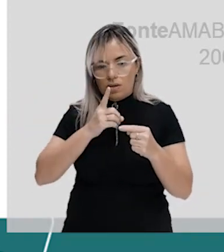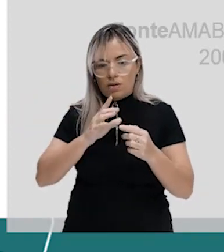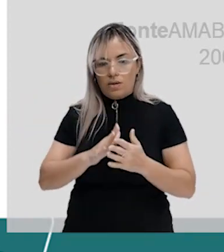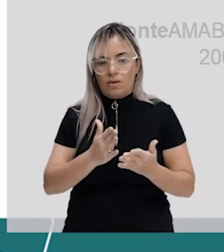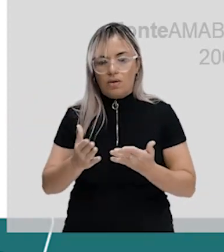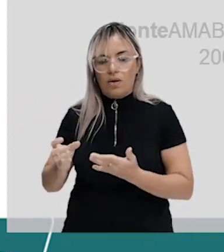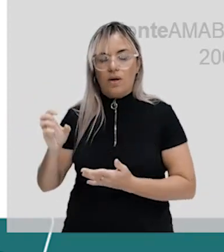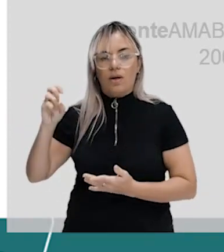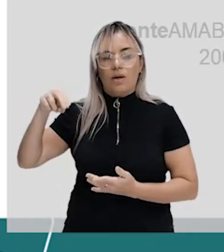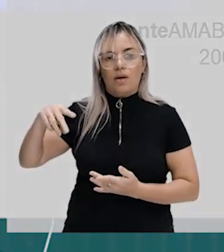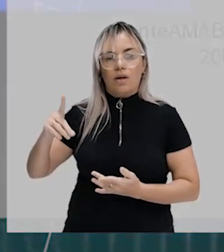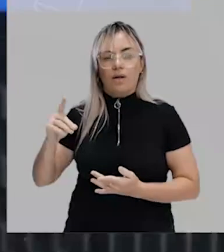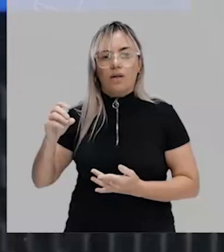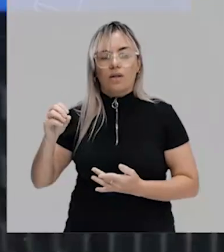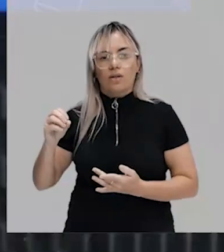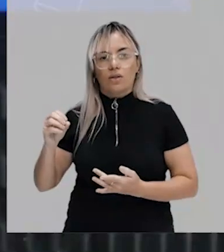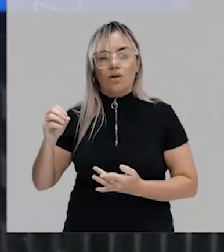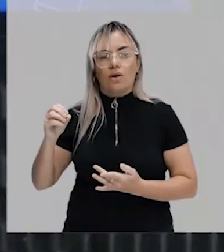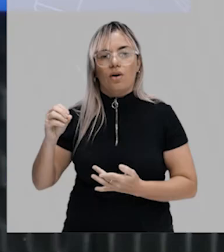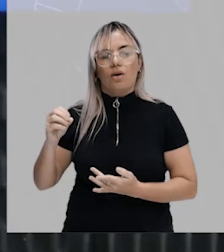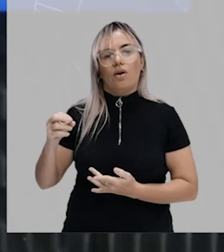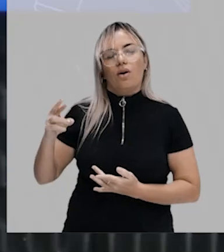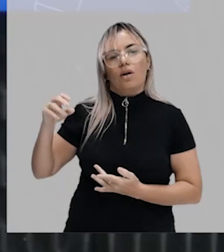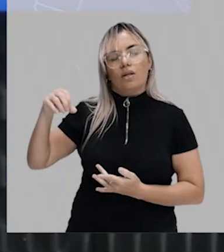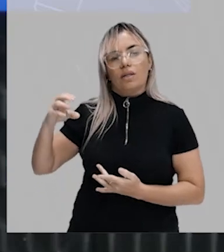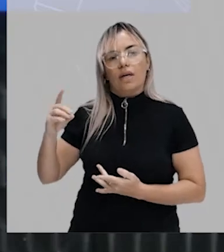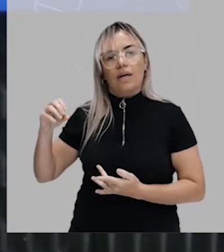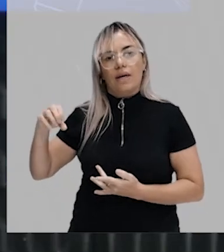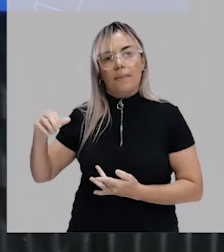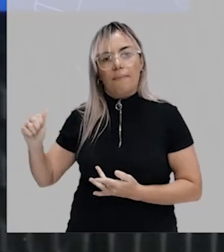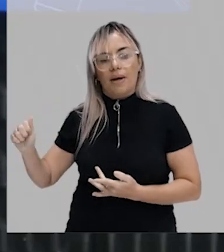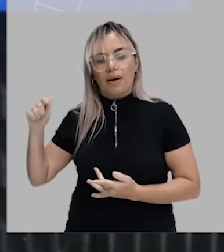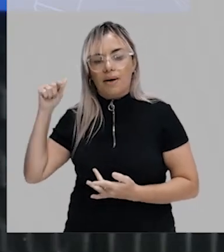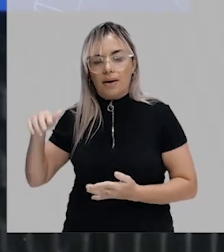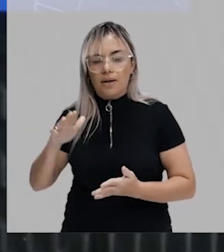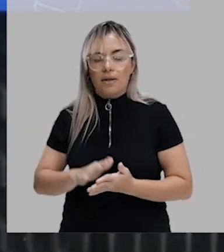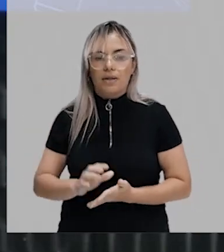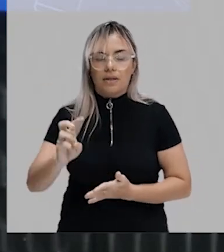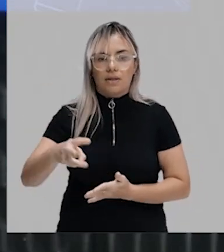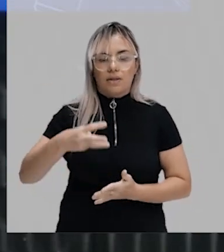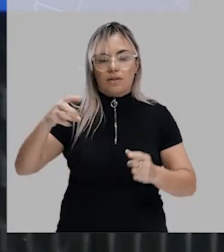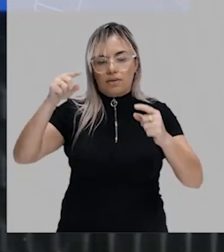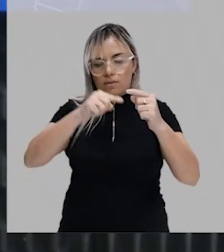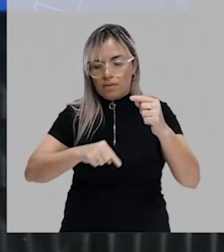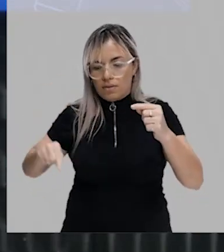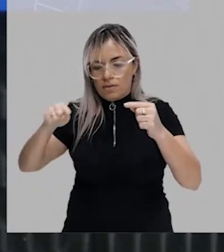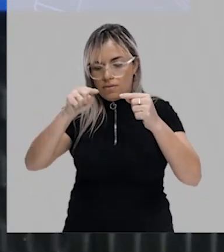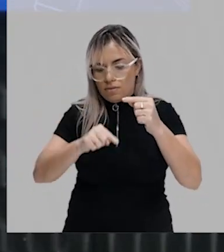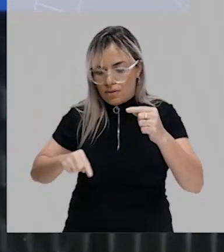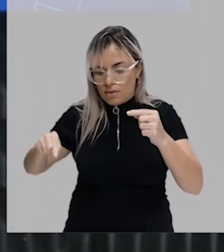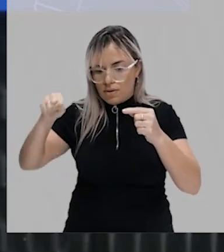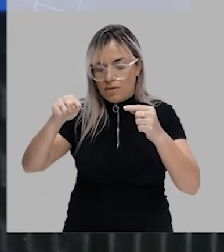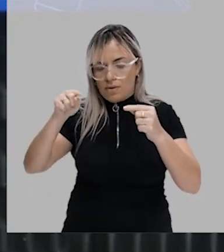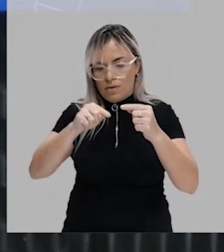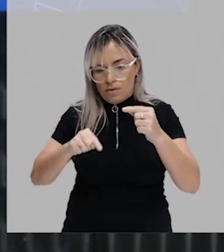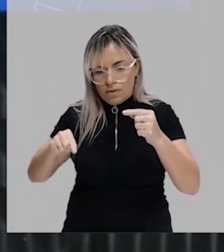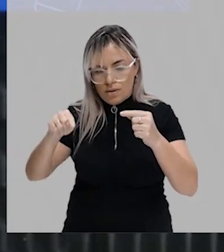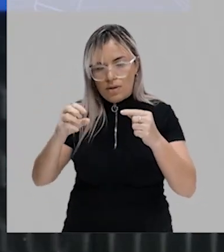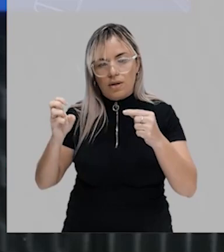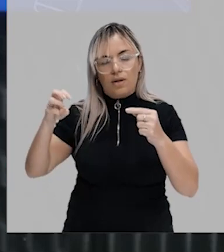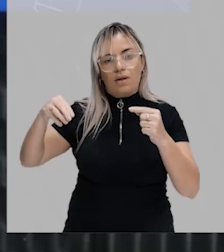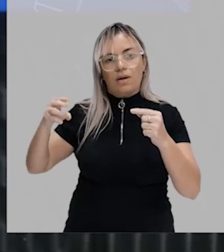mesoderma. São três folhetos embrionários, ok? Esse mesoderma aqui, ele origina o sistema